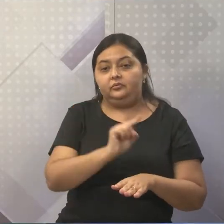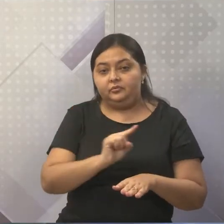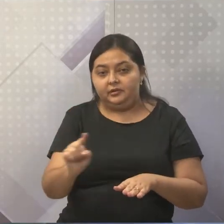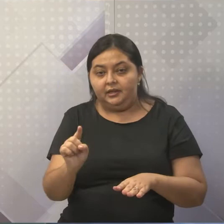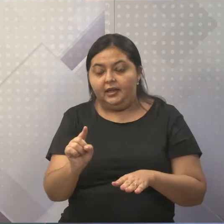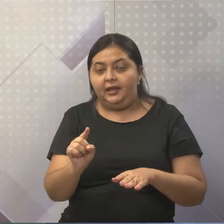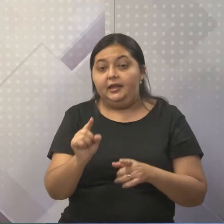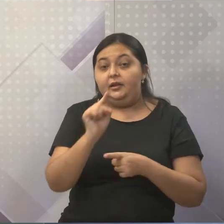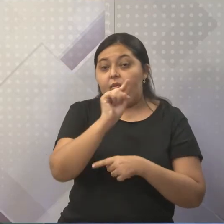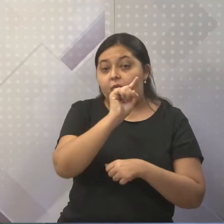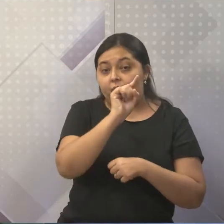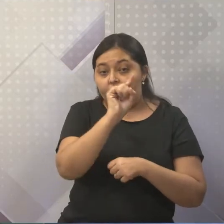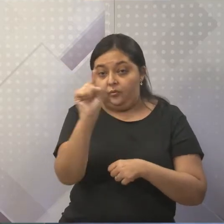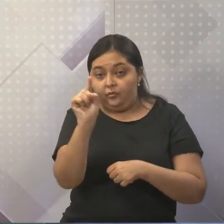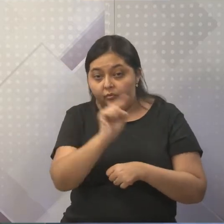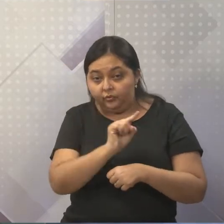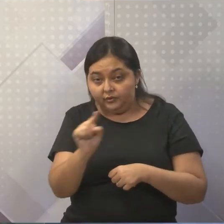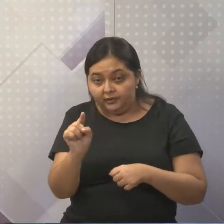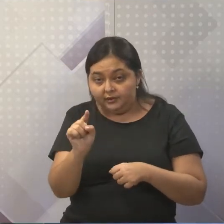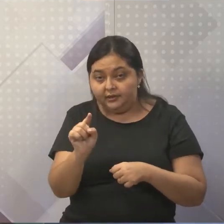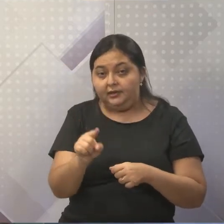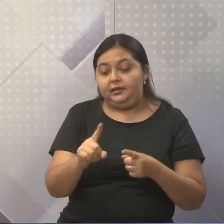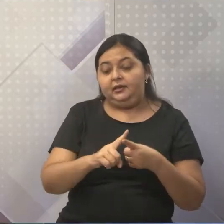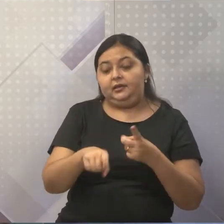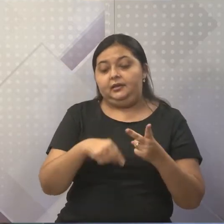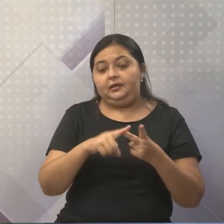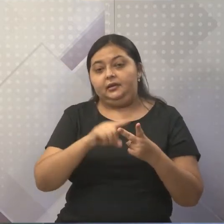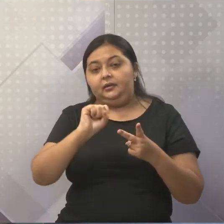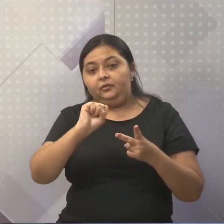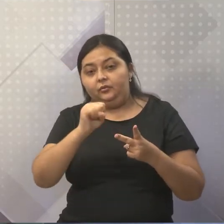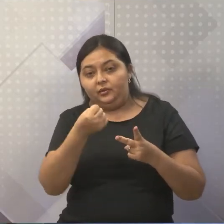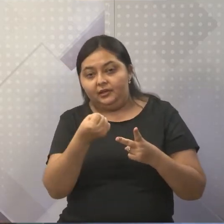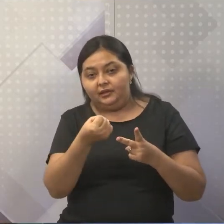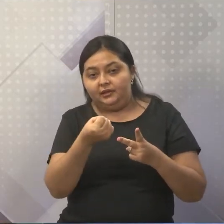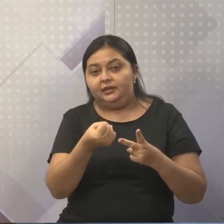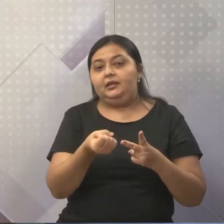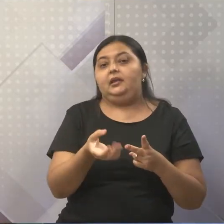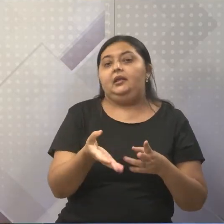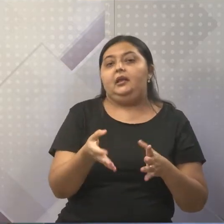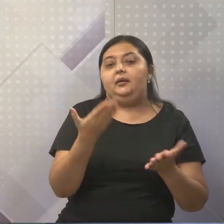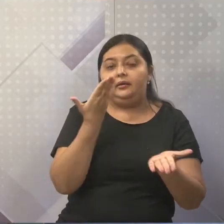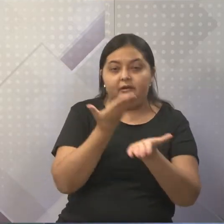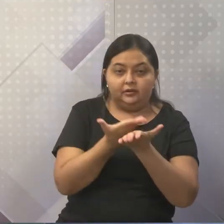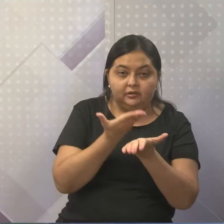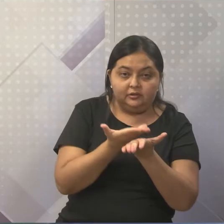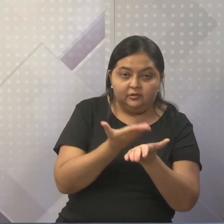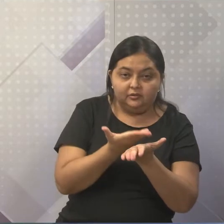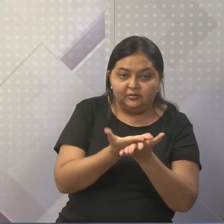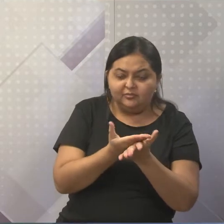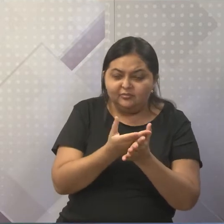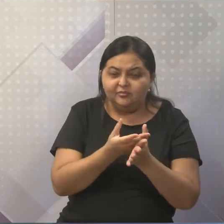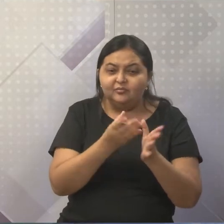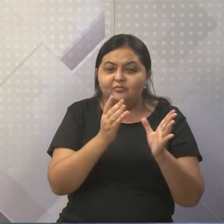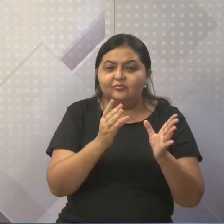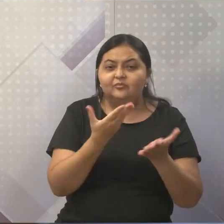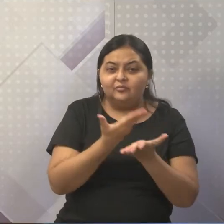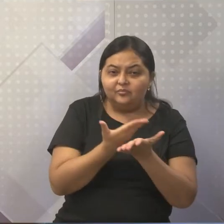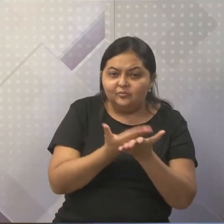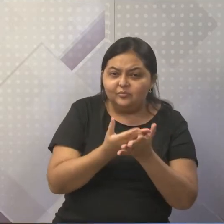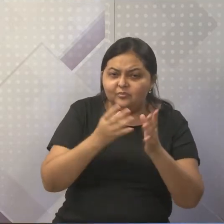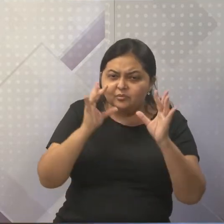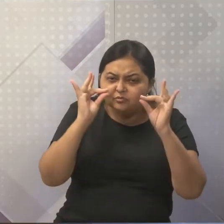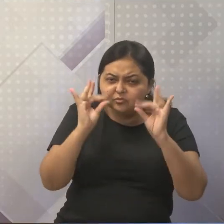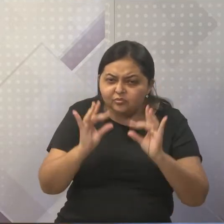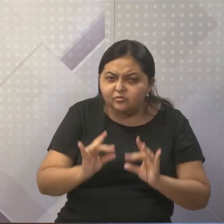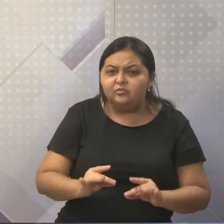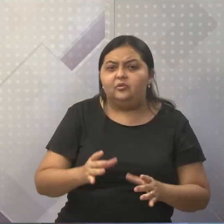questão do Z, desse fonema e do S, é muito mais de etimologia. Nós temos que estudar isso bem detalhadamente em ortografia. Por que